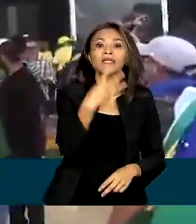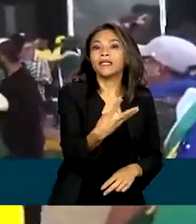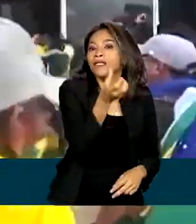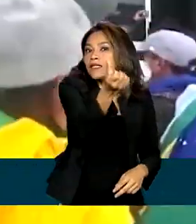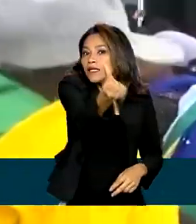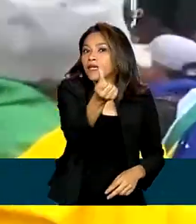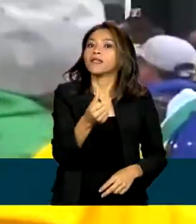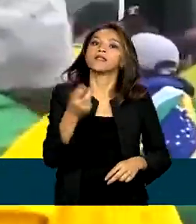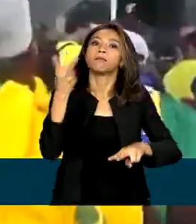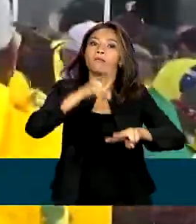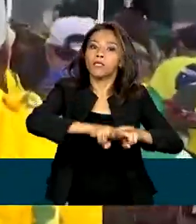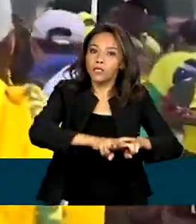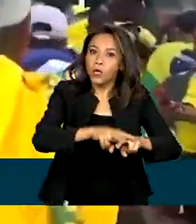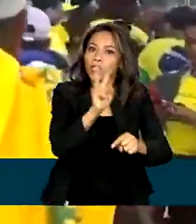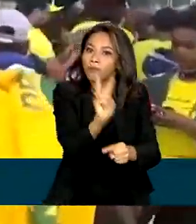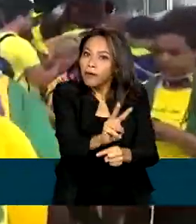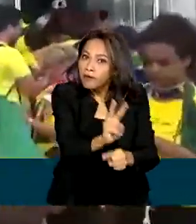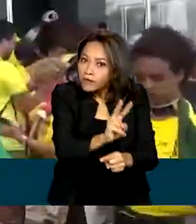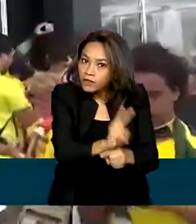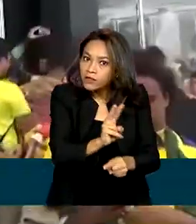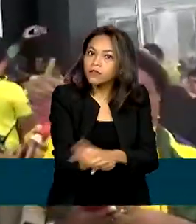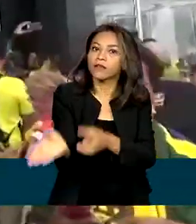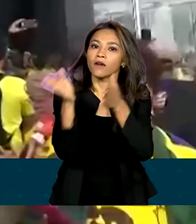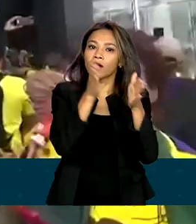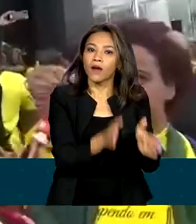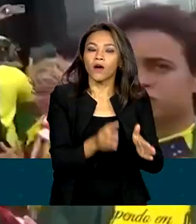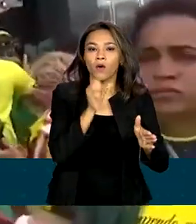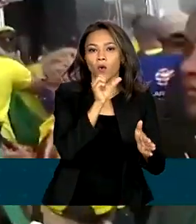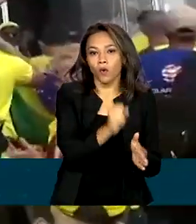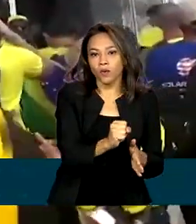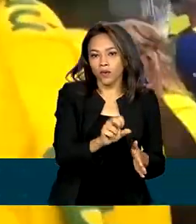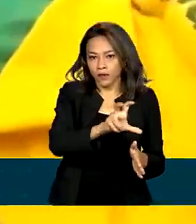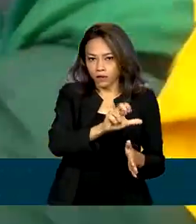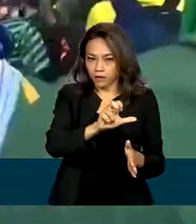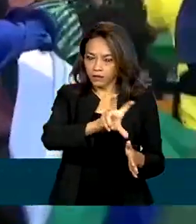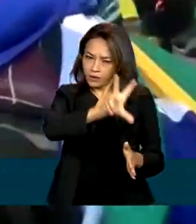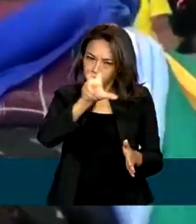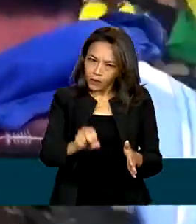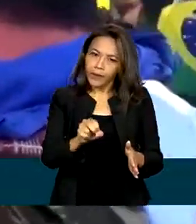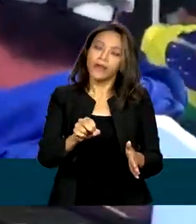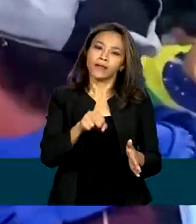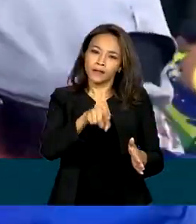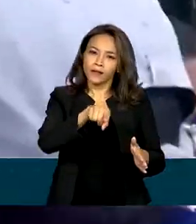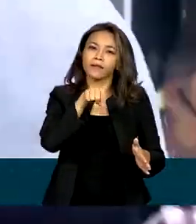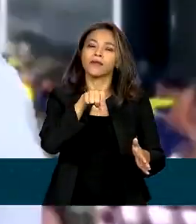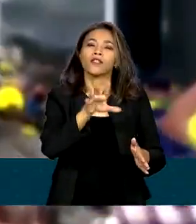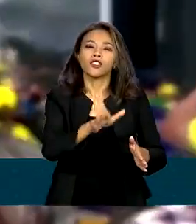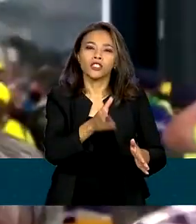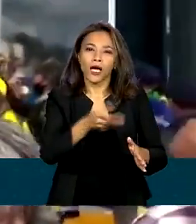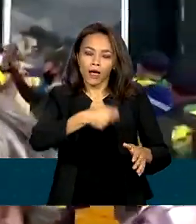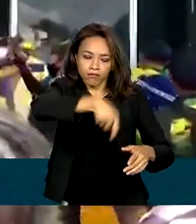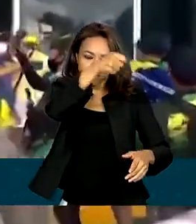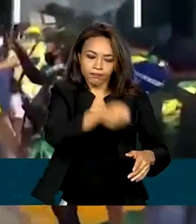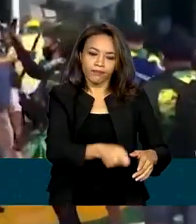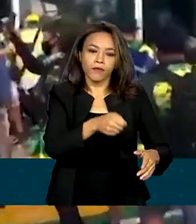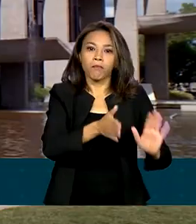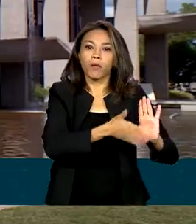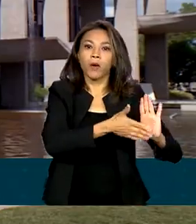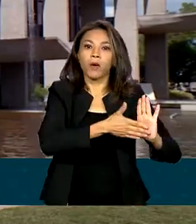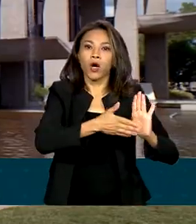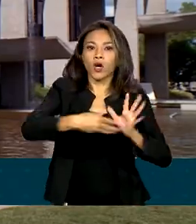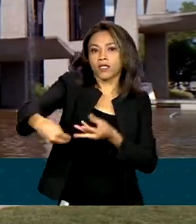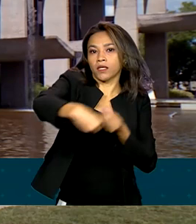preventivas. Cerca de 850 ações penais foram propostas no Supremo Tribunal Federal.